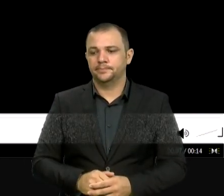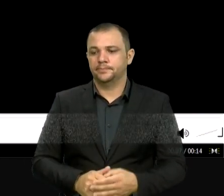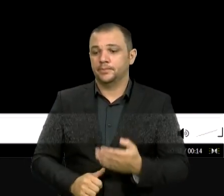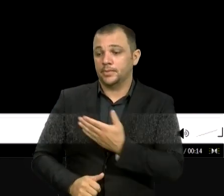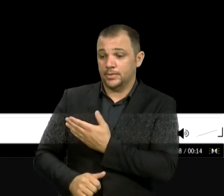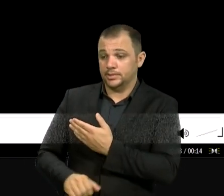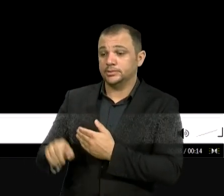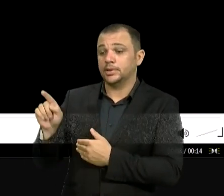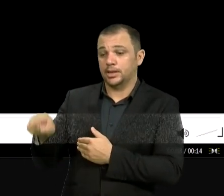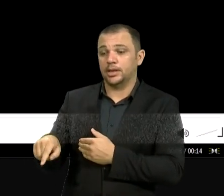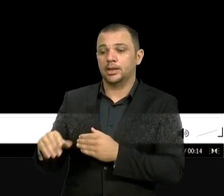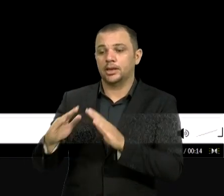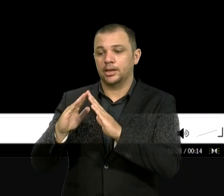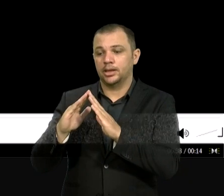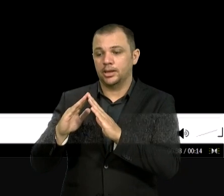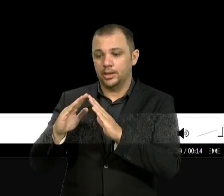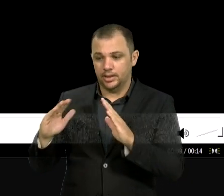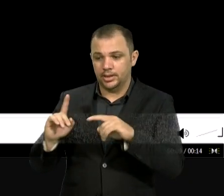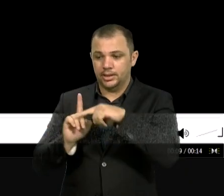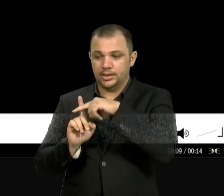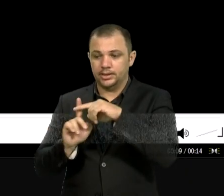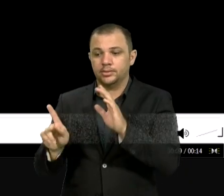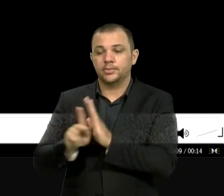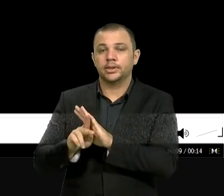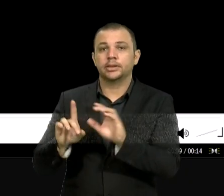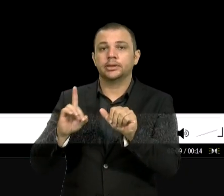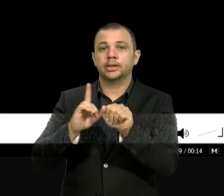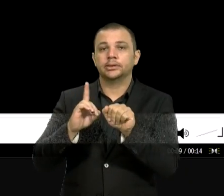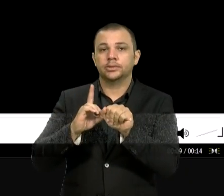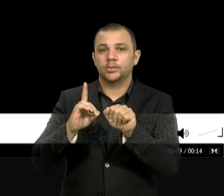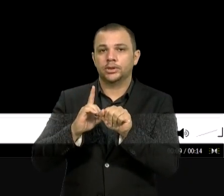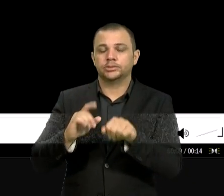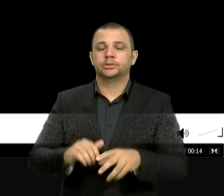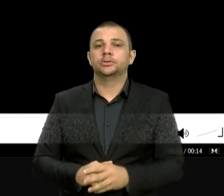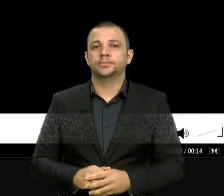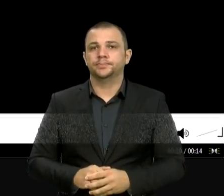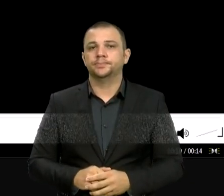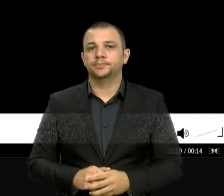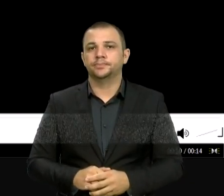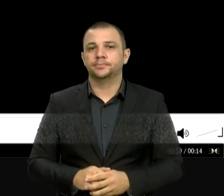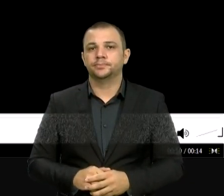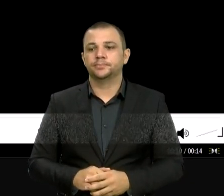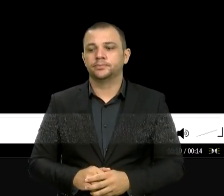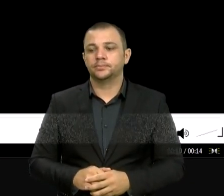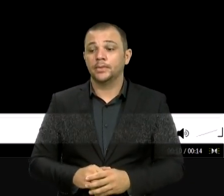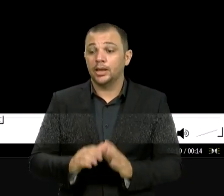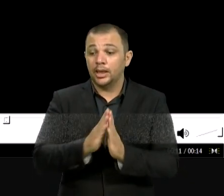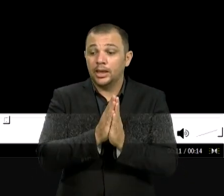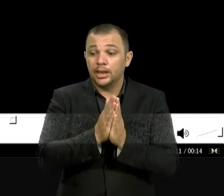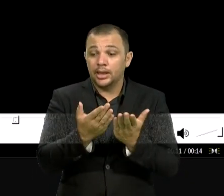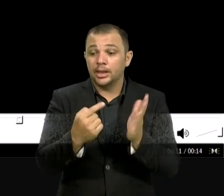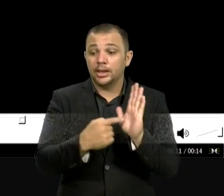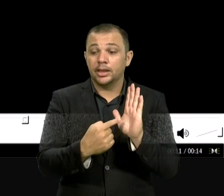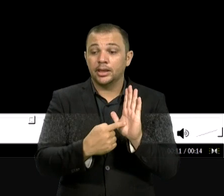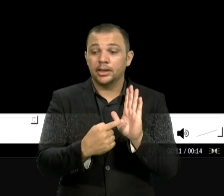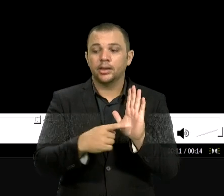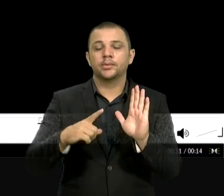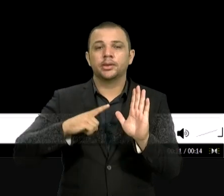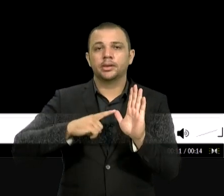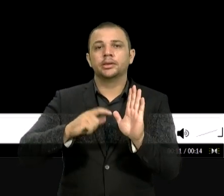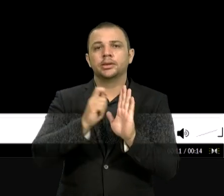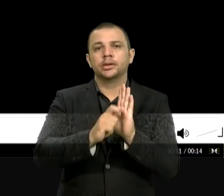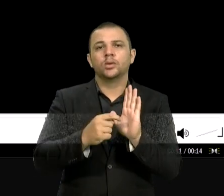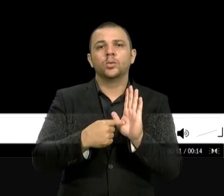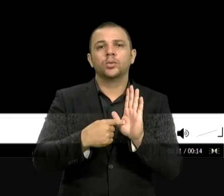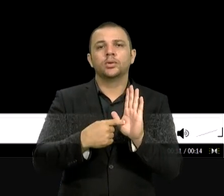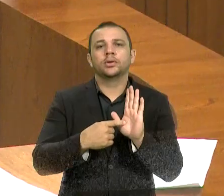da Assembleia de Deus. E eu quero aqui citar o versículo bíblico, que está escrito no capítulo